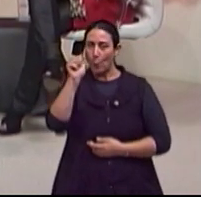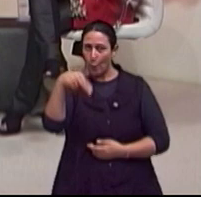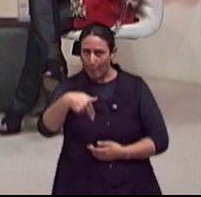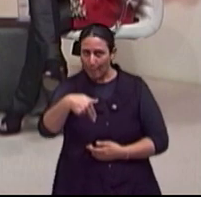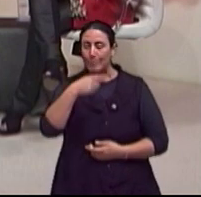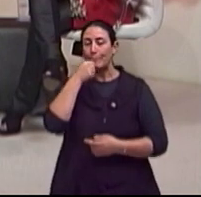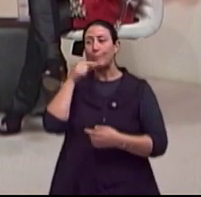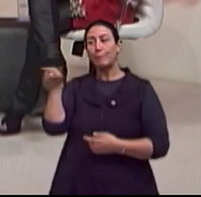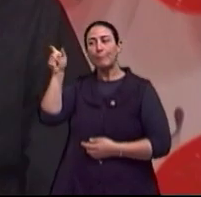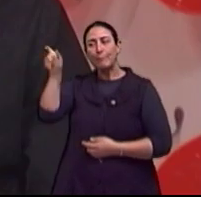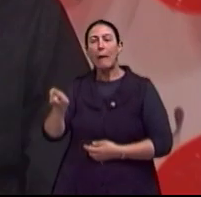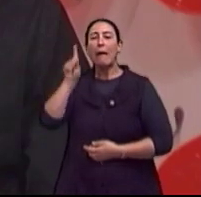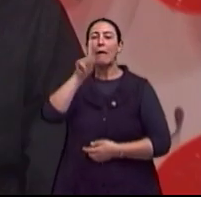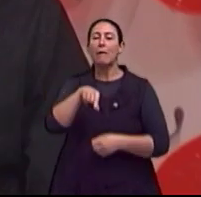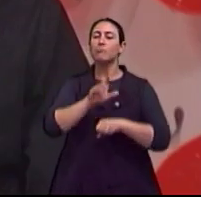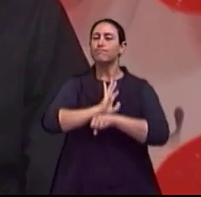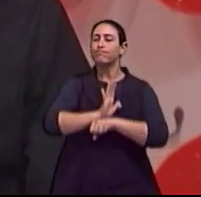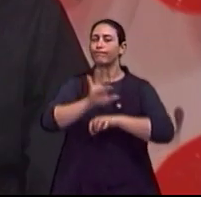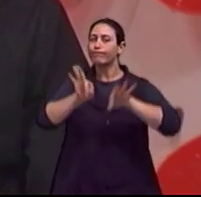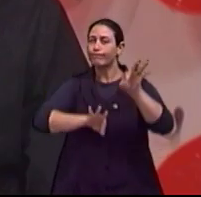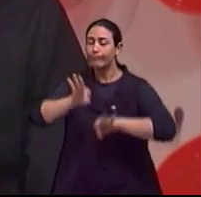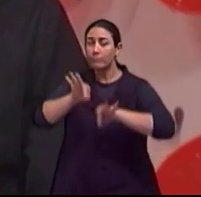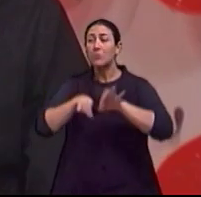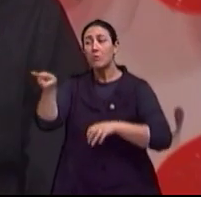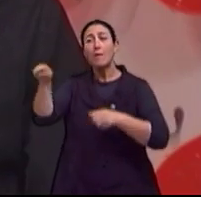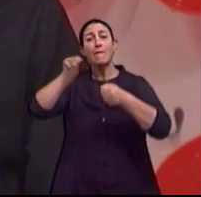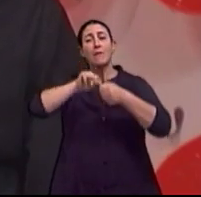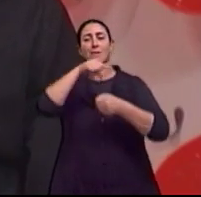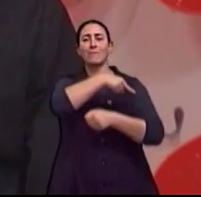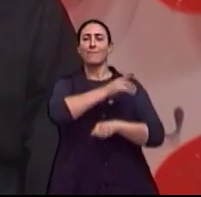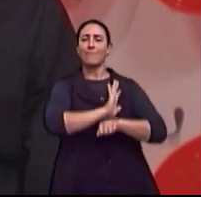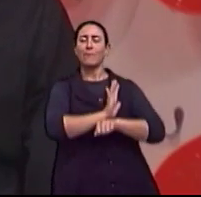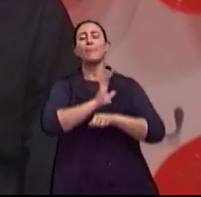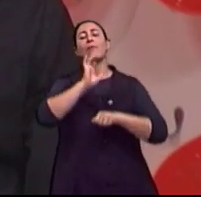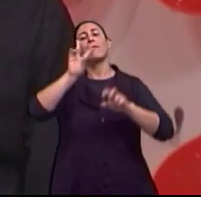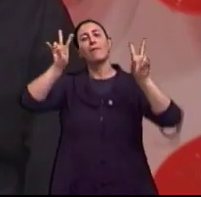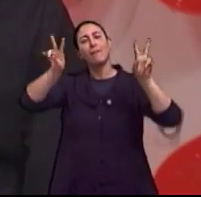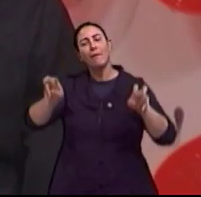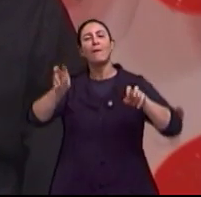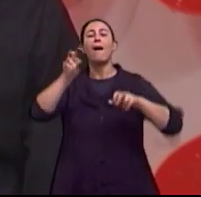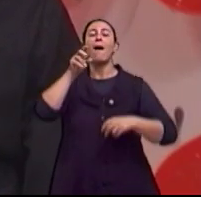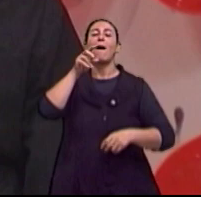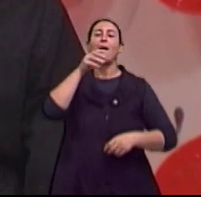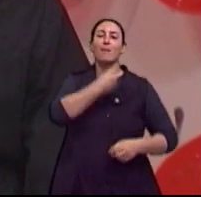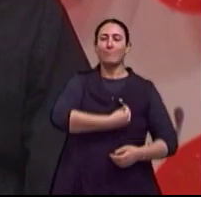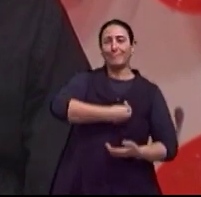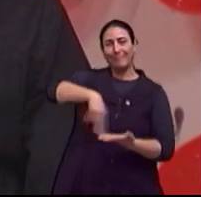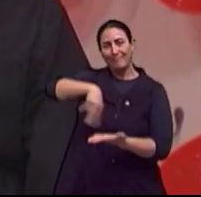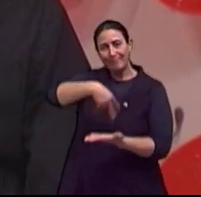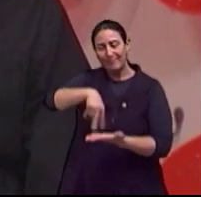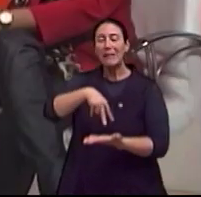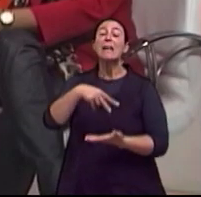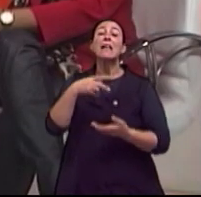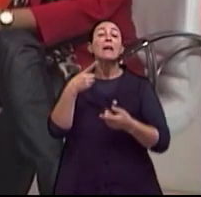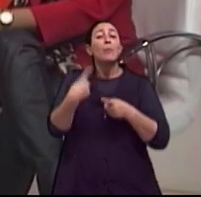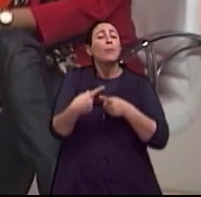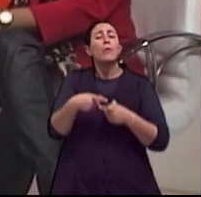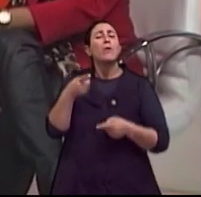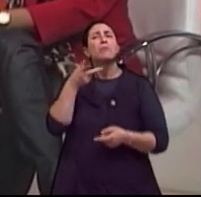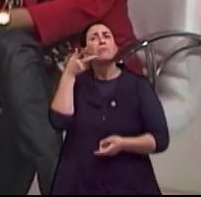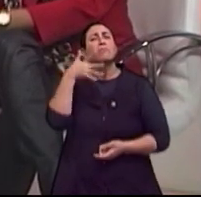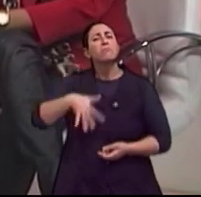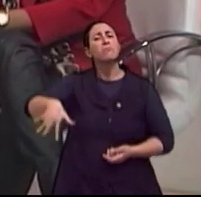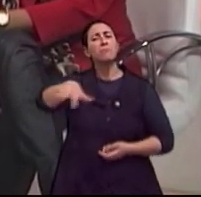preocupado com esse tema, né? E eu quero saber exatamente da onde que surgiu a ideia numa sociedade